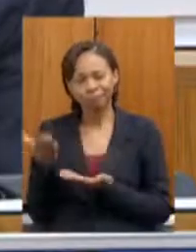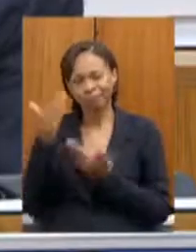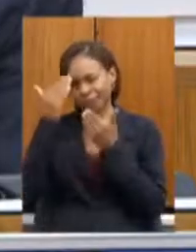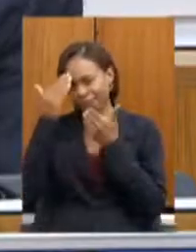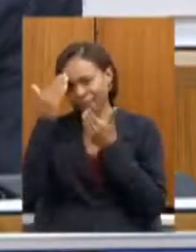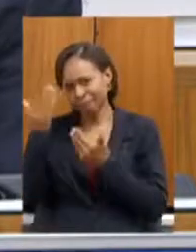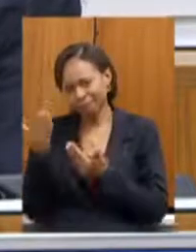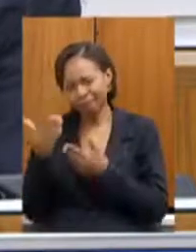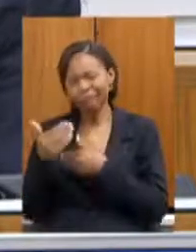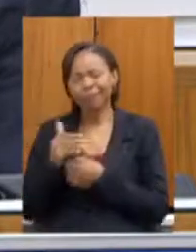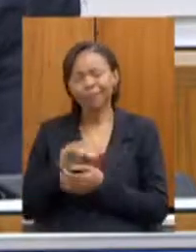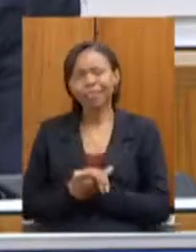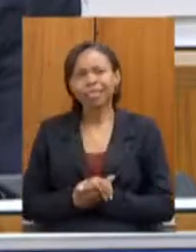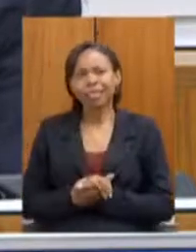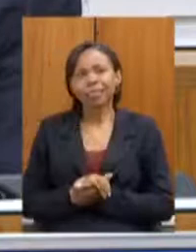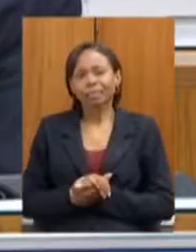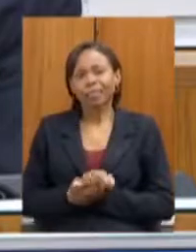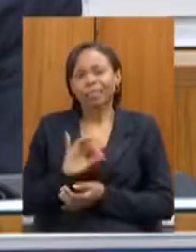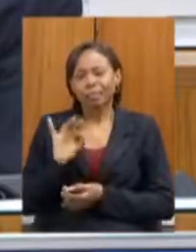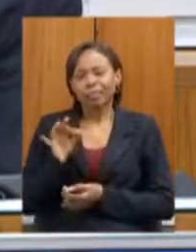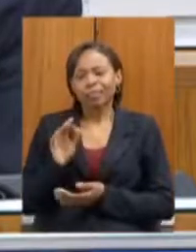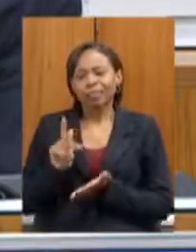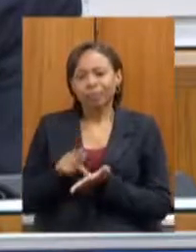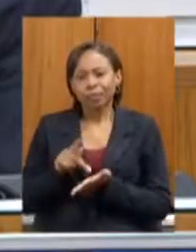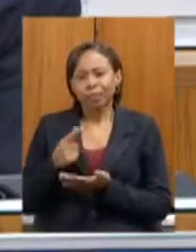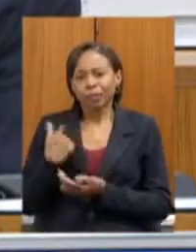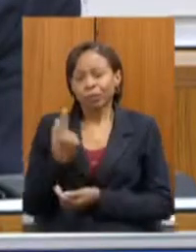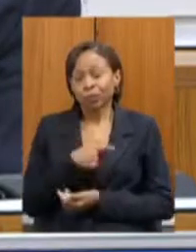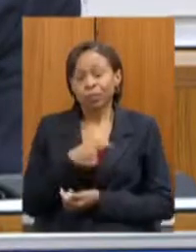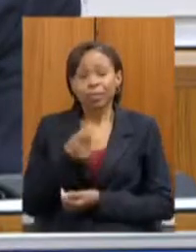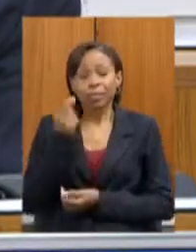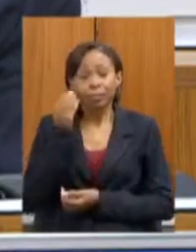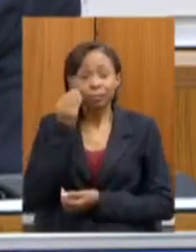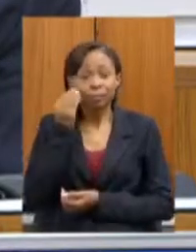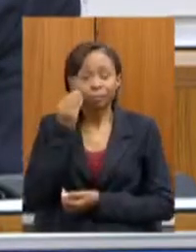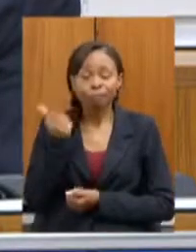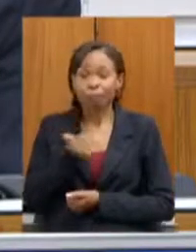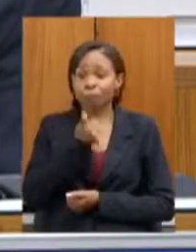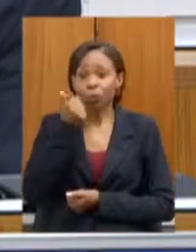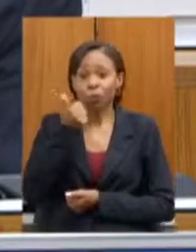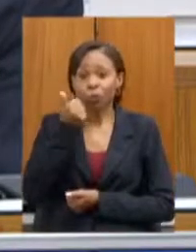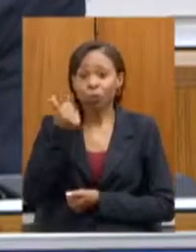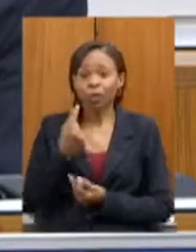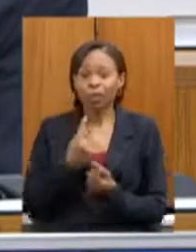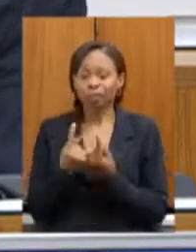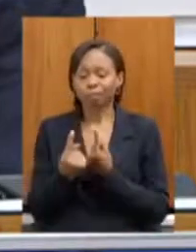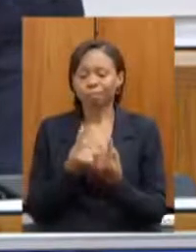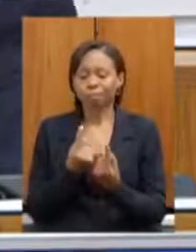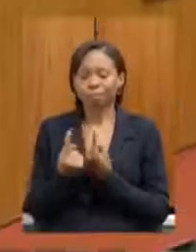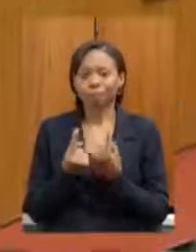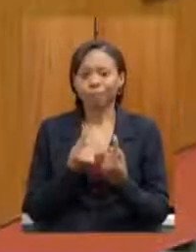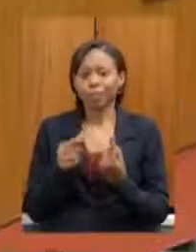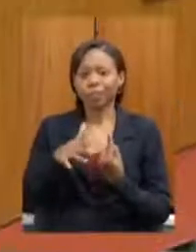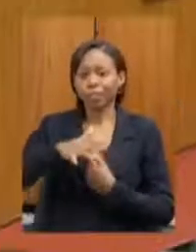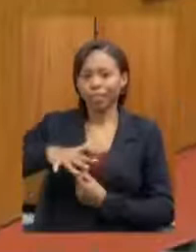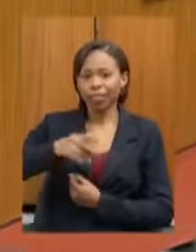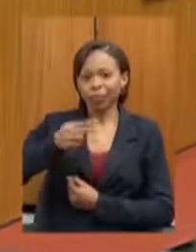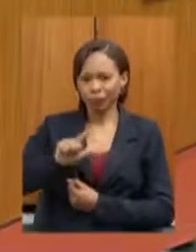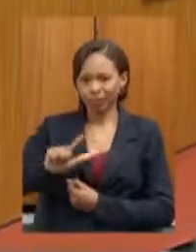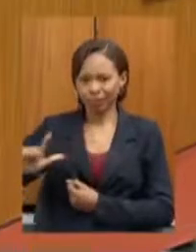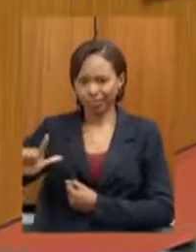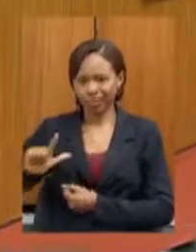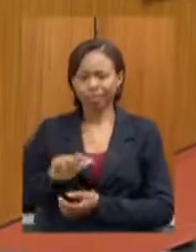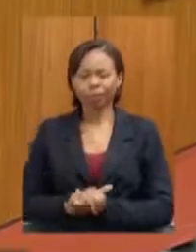sem dúvida estamos aí empenhados para melhorar a situação das rodovias do leste vamos ouvir agora o